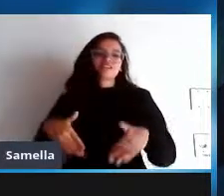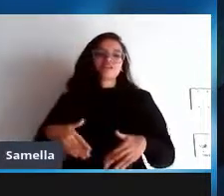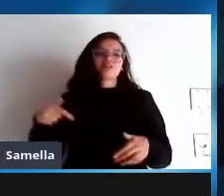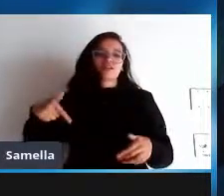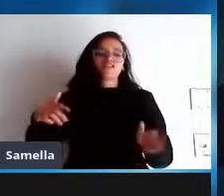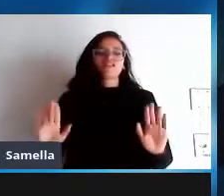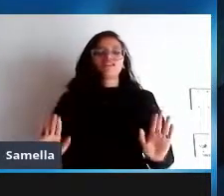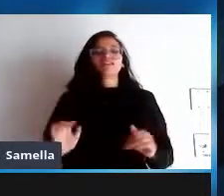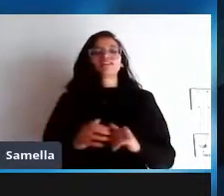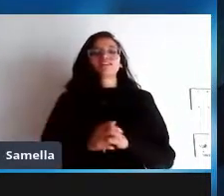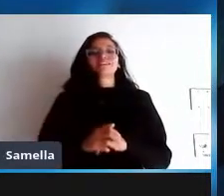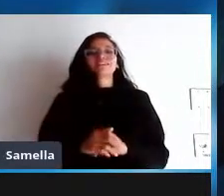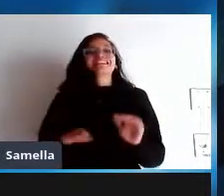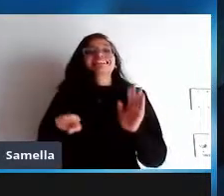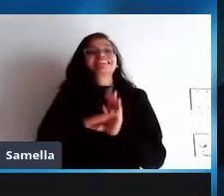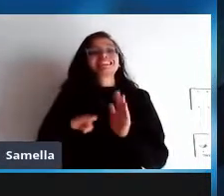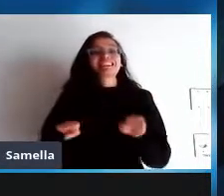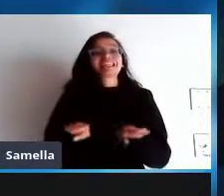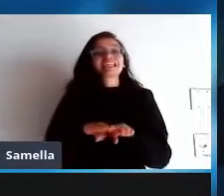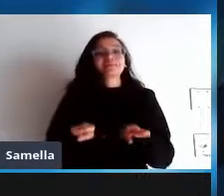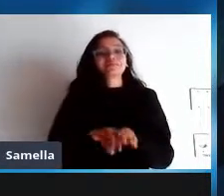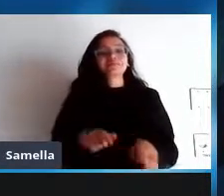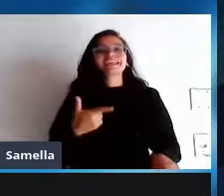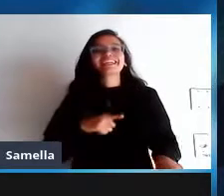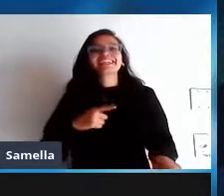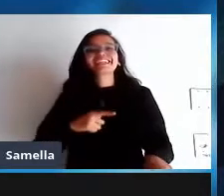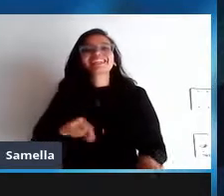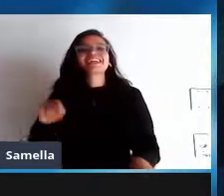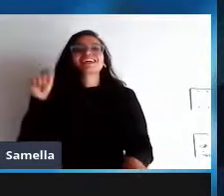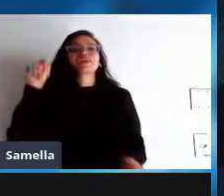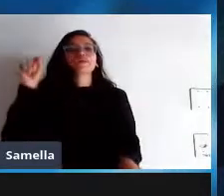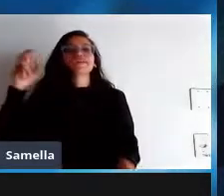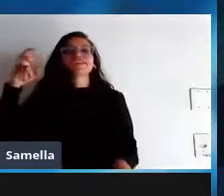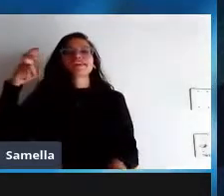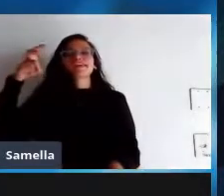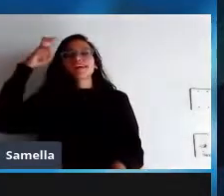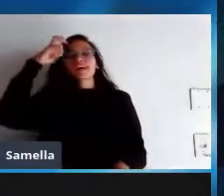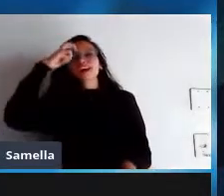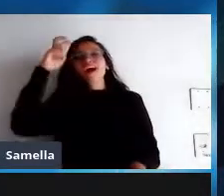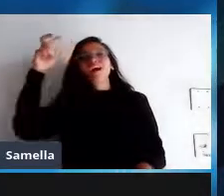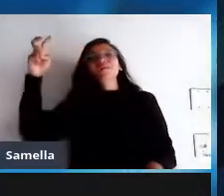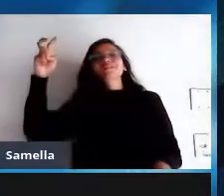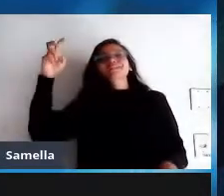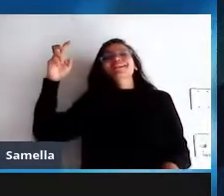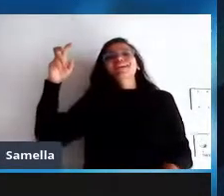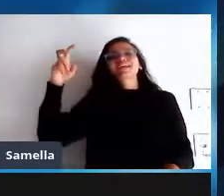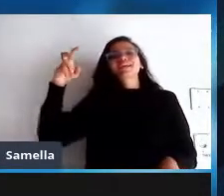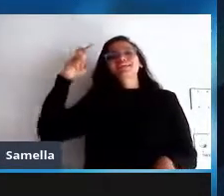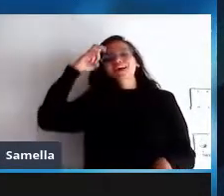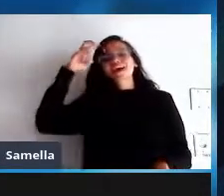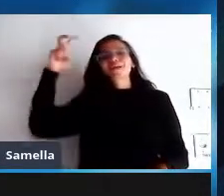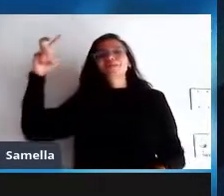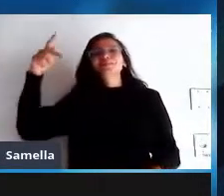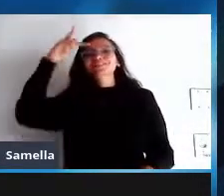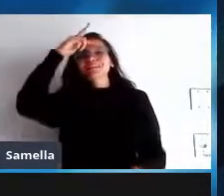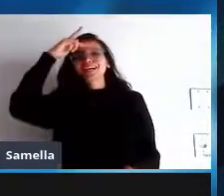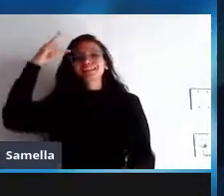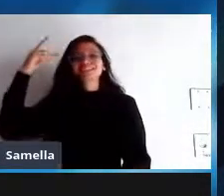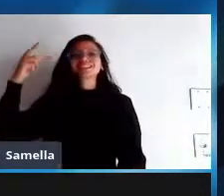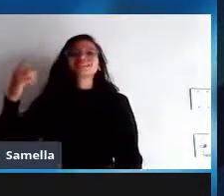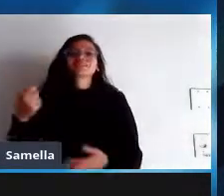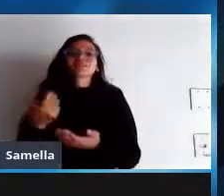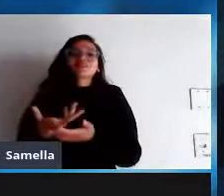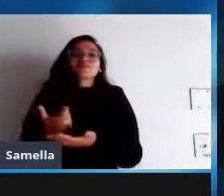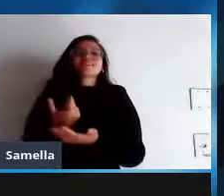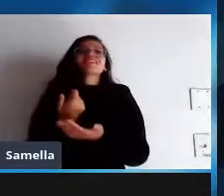também temos aqui a conscientização do consumidor e do desenvolvedor de software altamente dependente da exposição